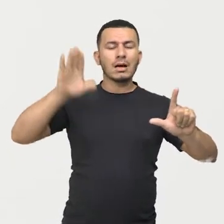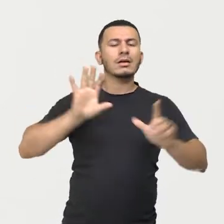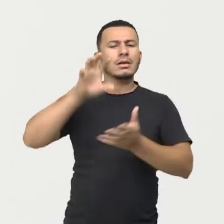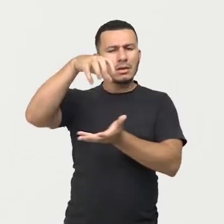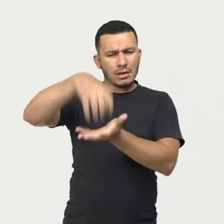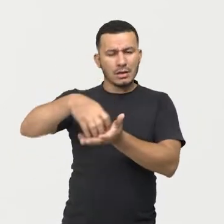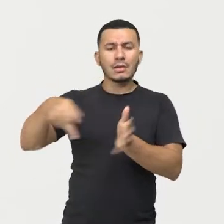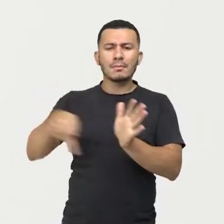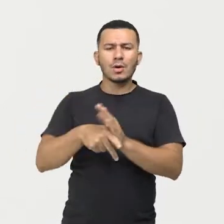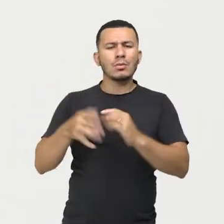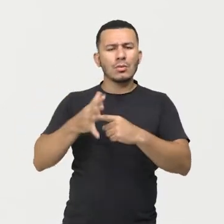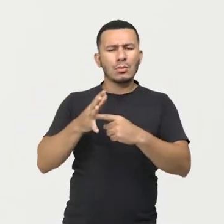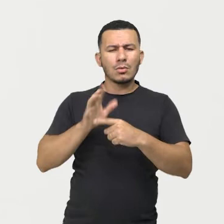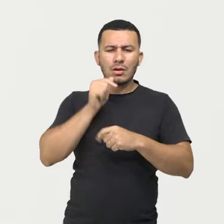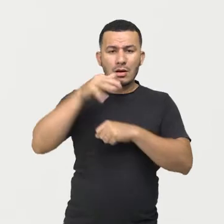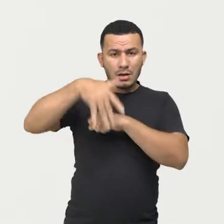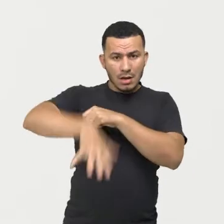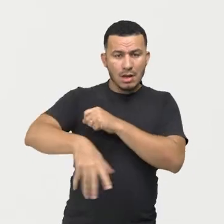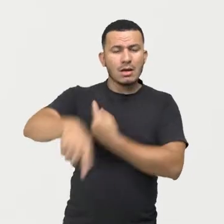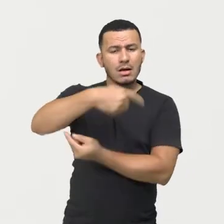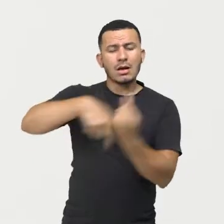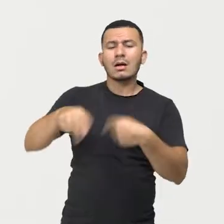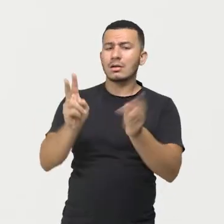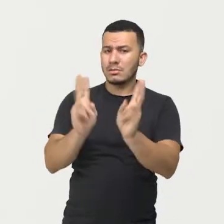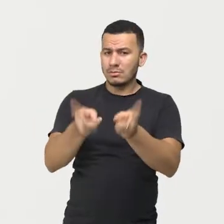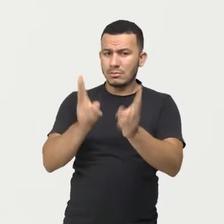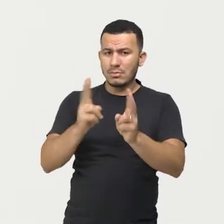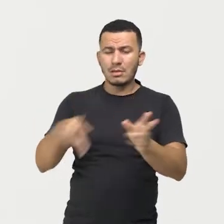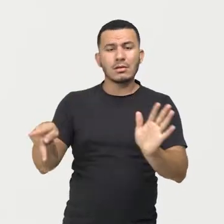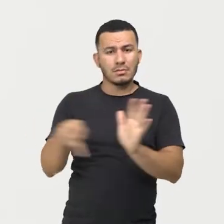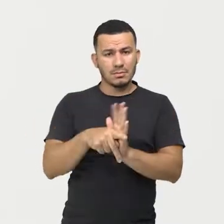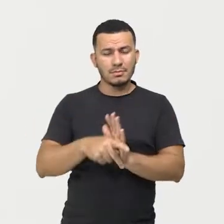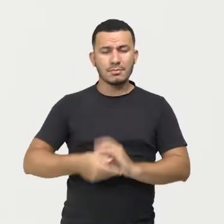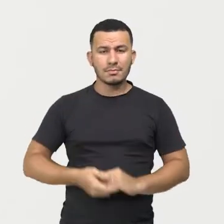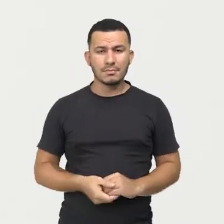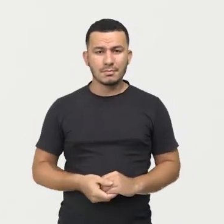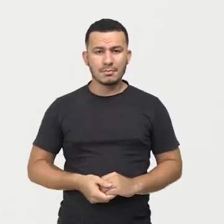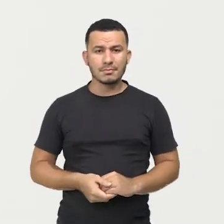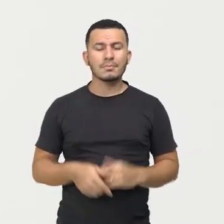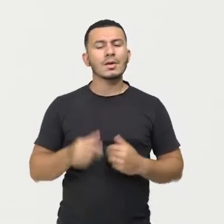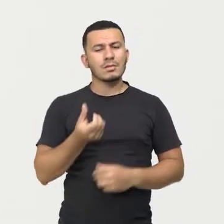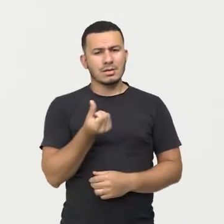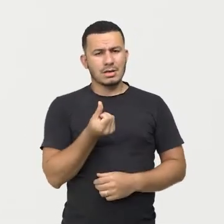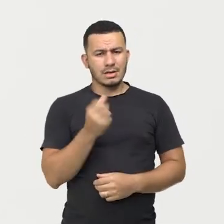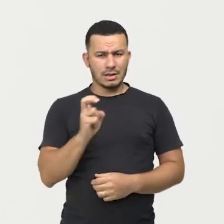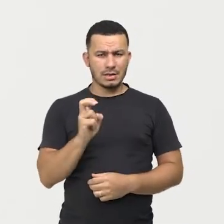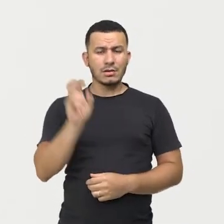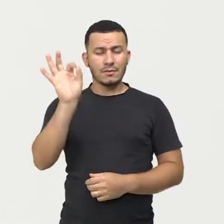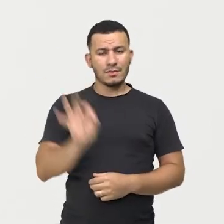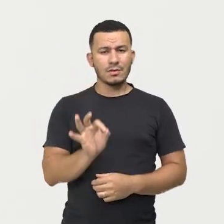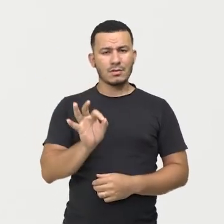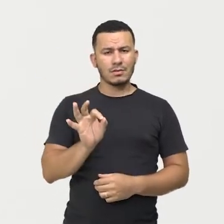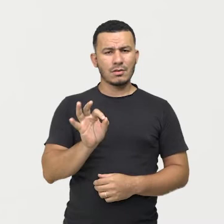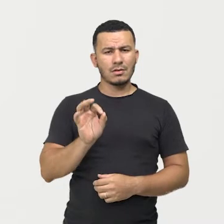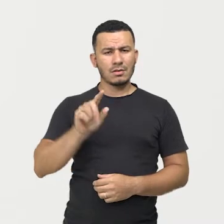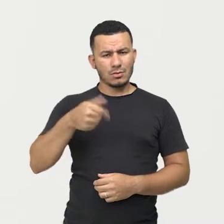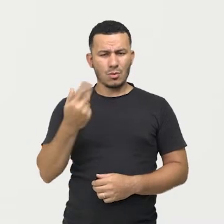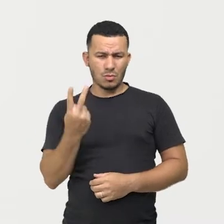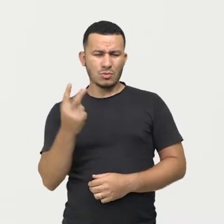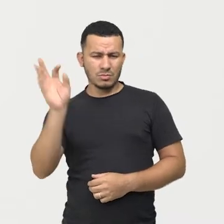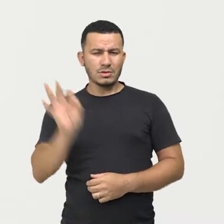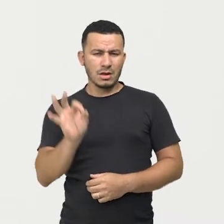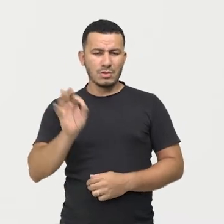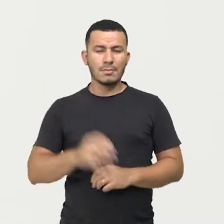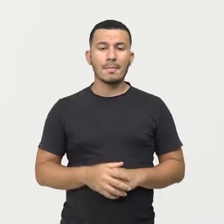hidrelétrica vão acabar sendo a mesma, e vem da fonte hidráulica. Então, 65,2%. Então, 90